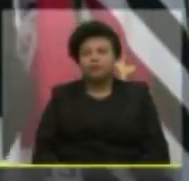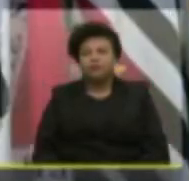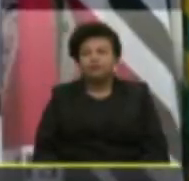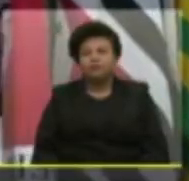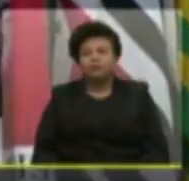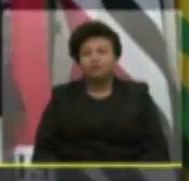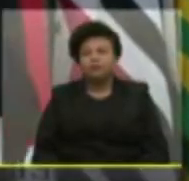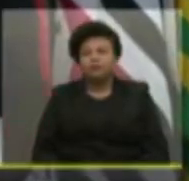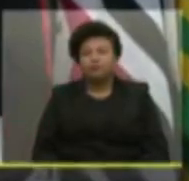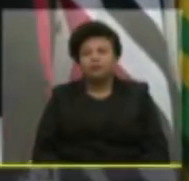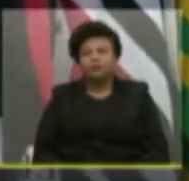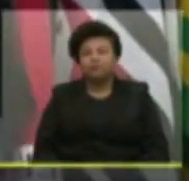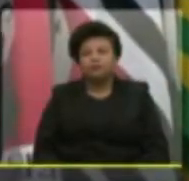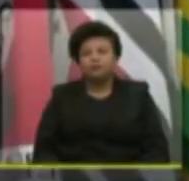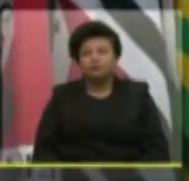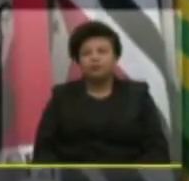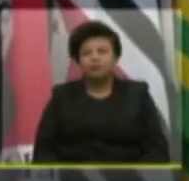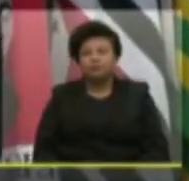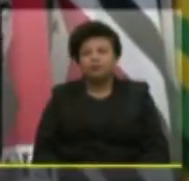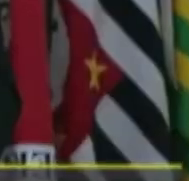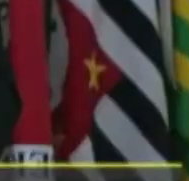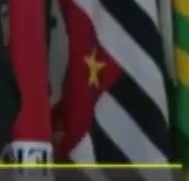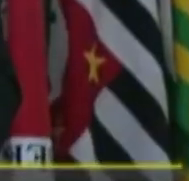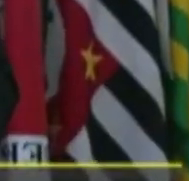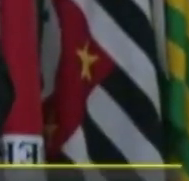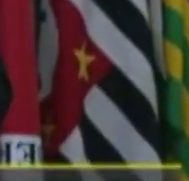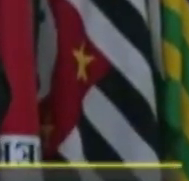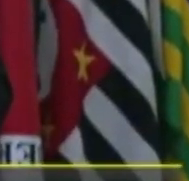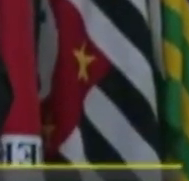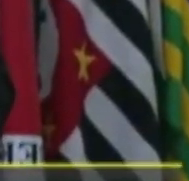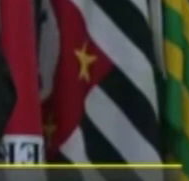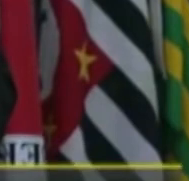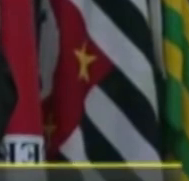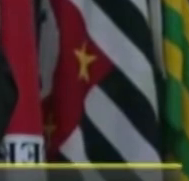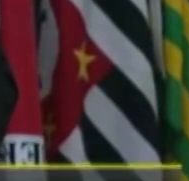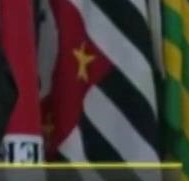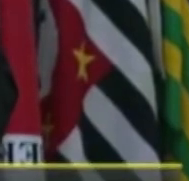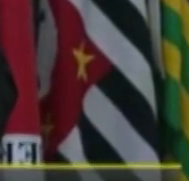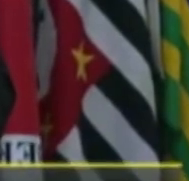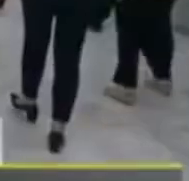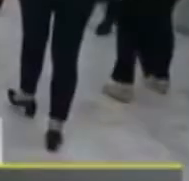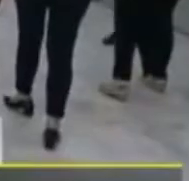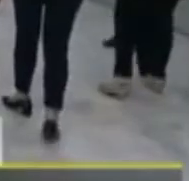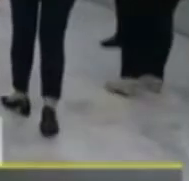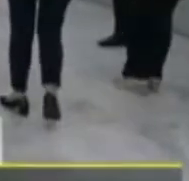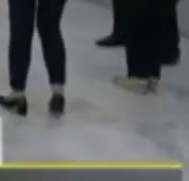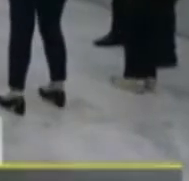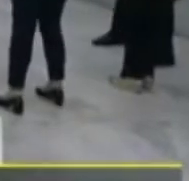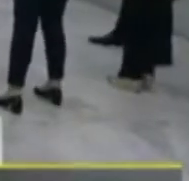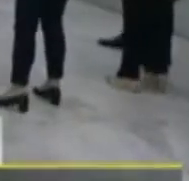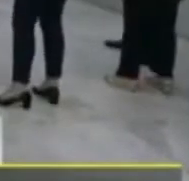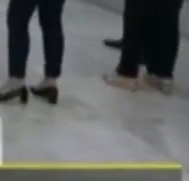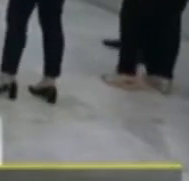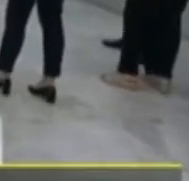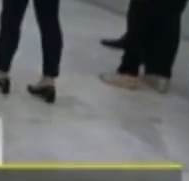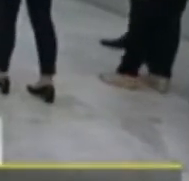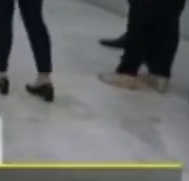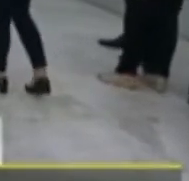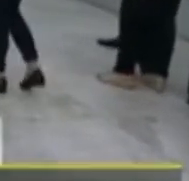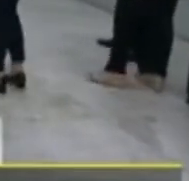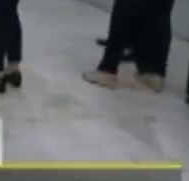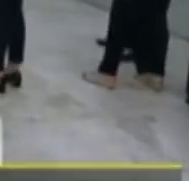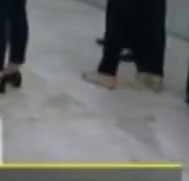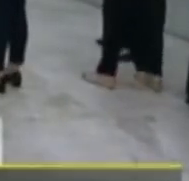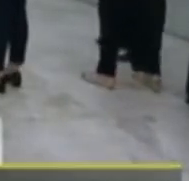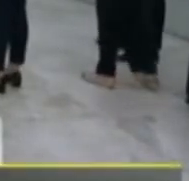projetos. O Código de Boas Práticas Tributárias, o Programa de Estímulo à Conformidade Tributária, nos conformes RS,